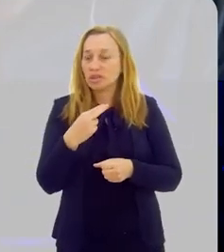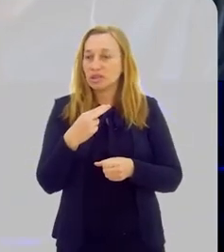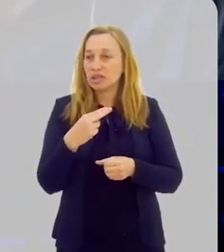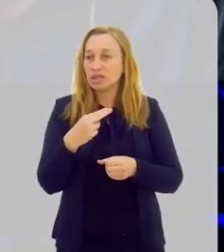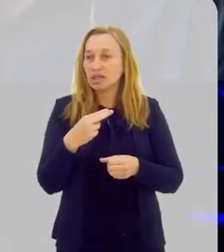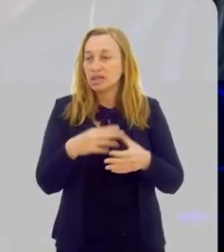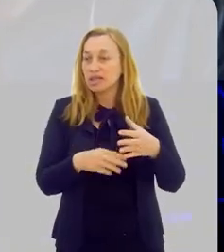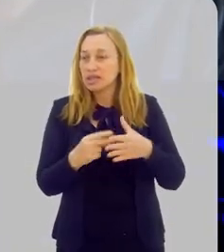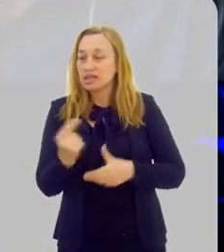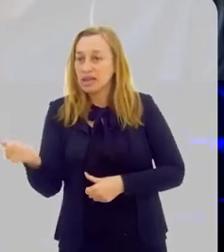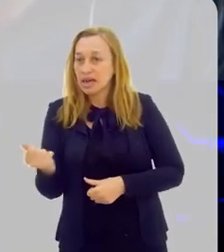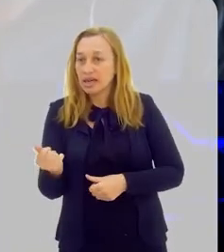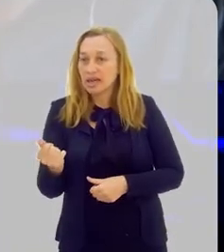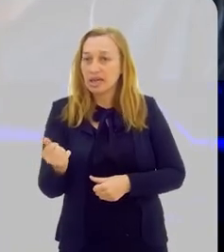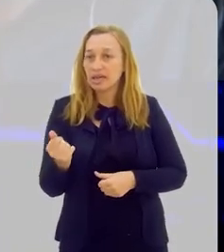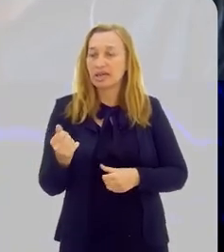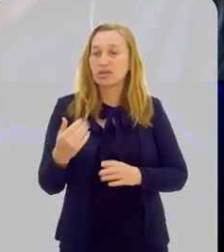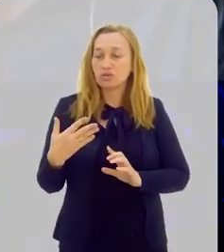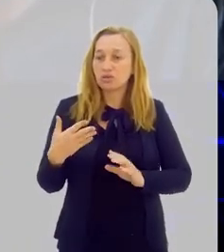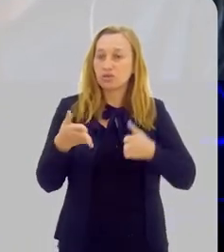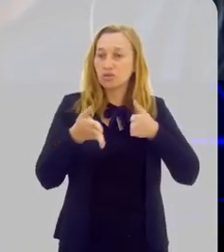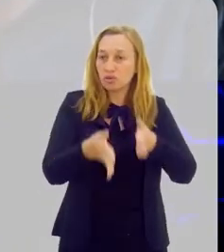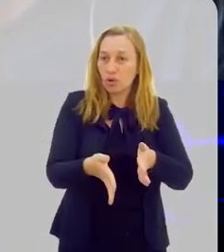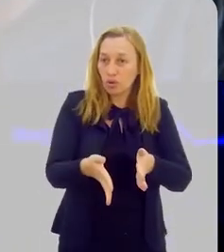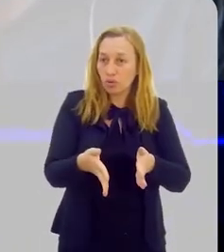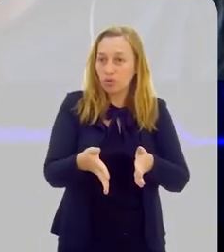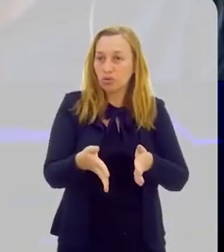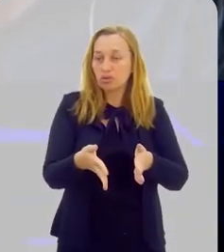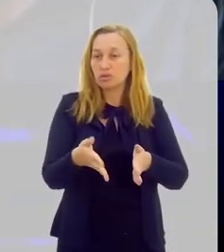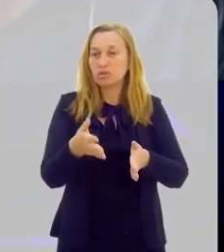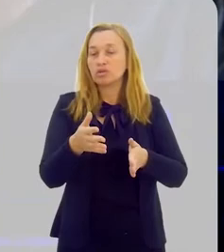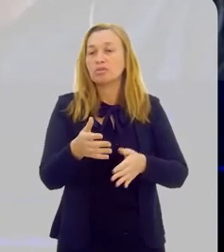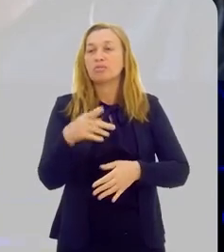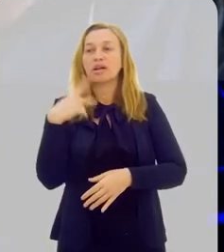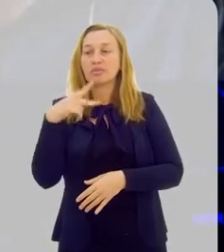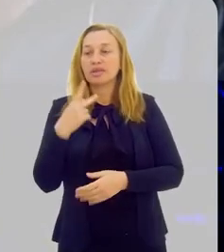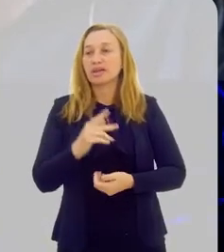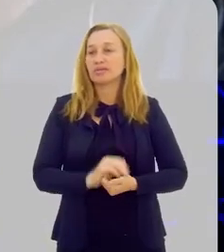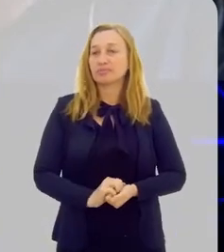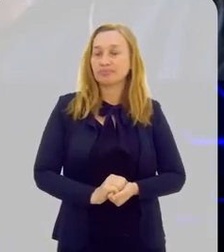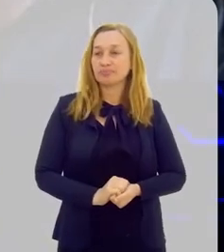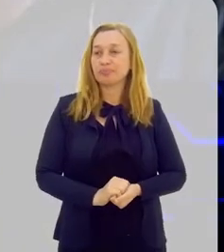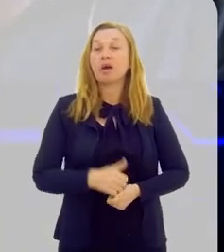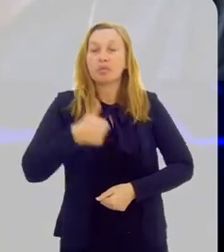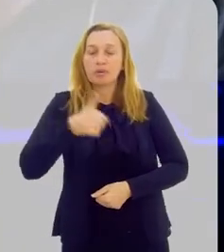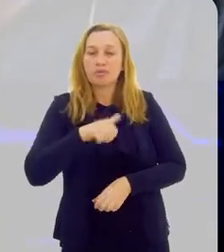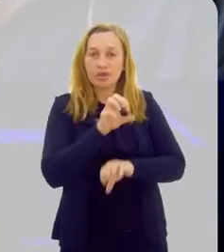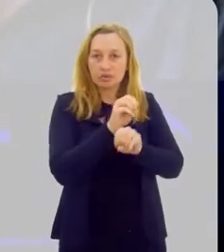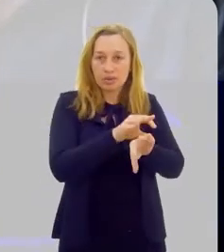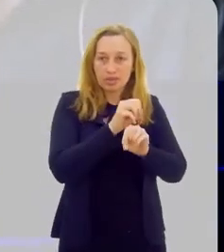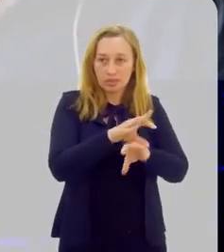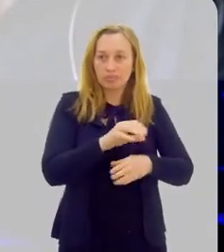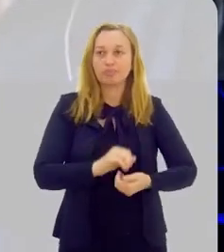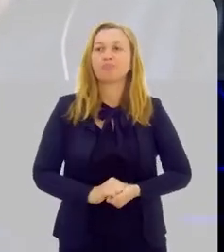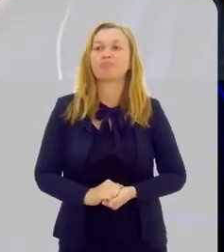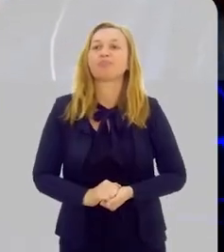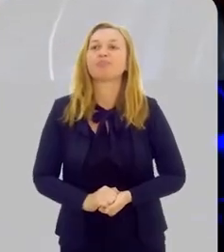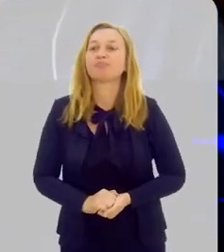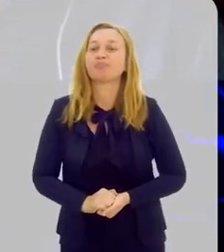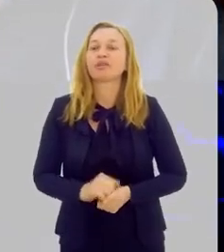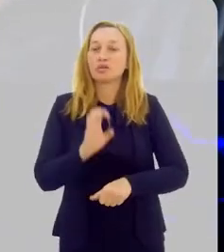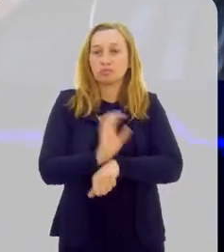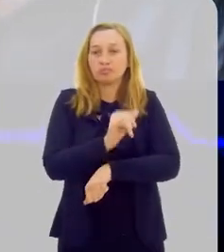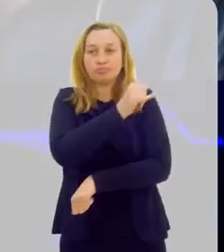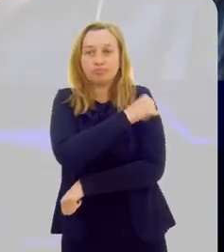o que não pode ficar de fora, na sua opinião, do radar dos parlamentares eleitos? Primeiro, a educação.